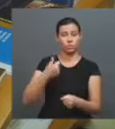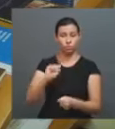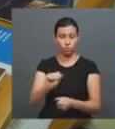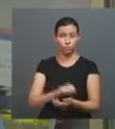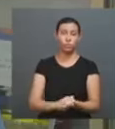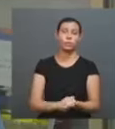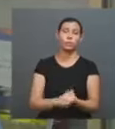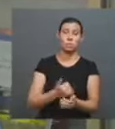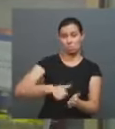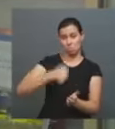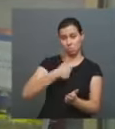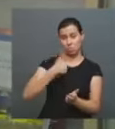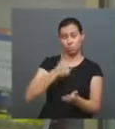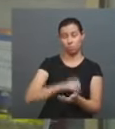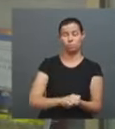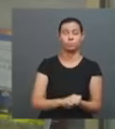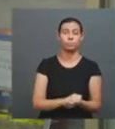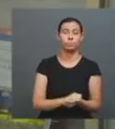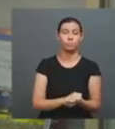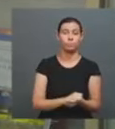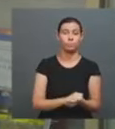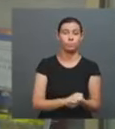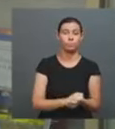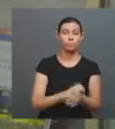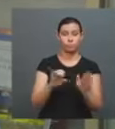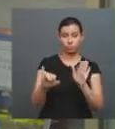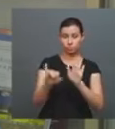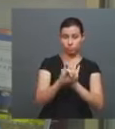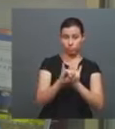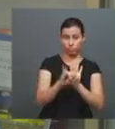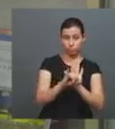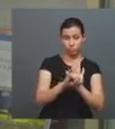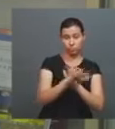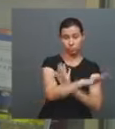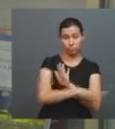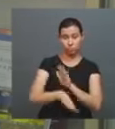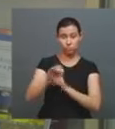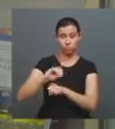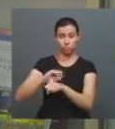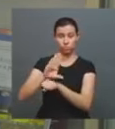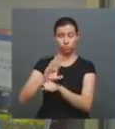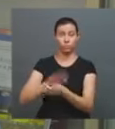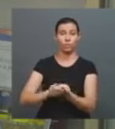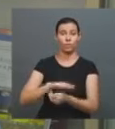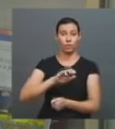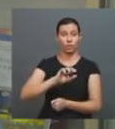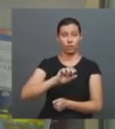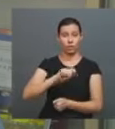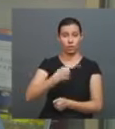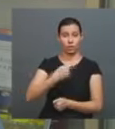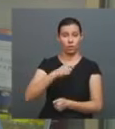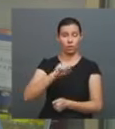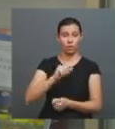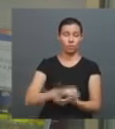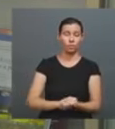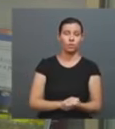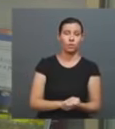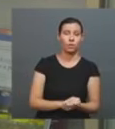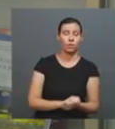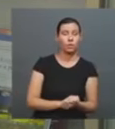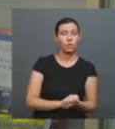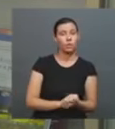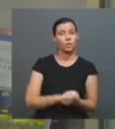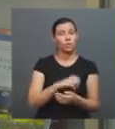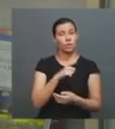disponível. O edital vai ser dividido por áreas de conhecimento da CAP, são oito áreas. A gente vai selecionar três livros.